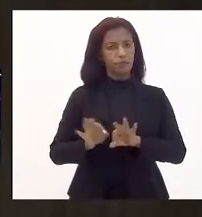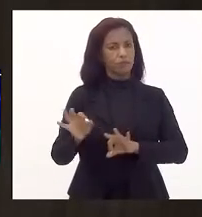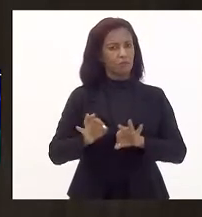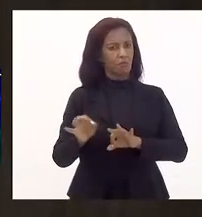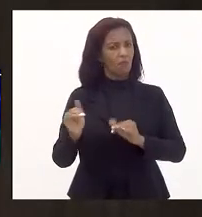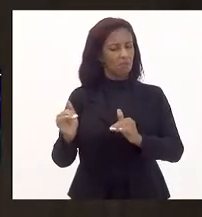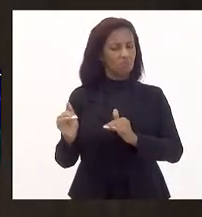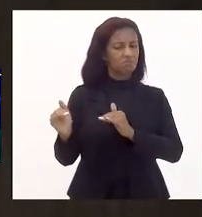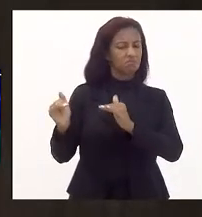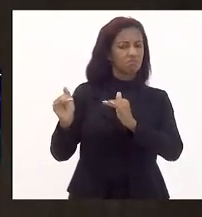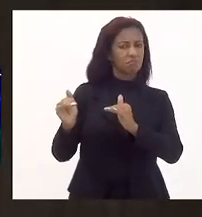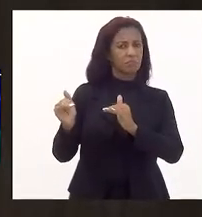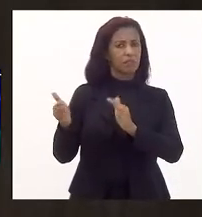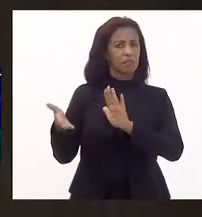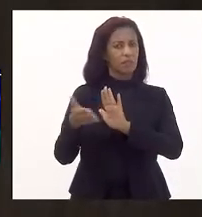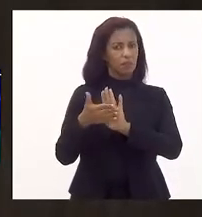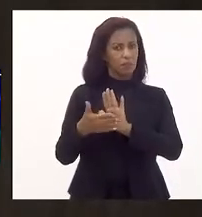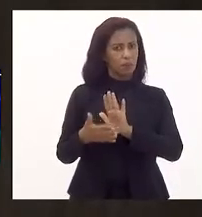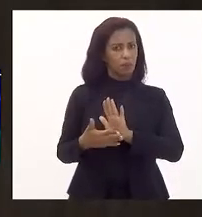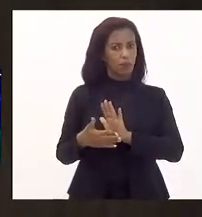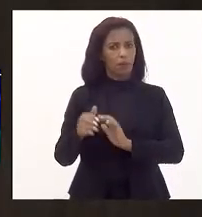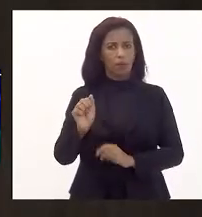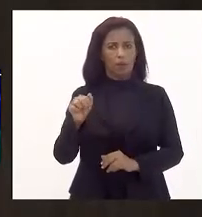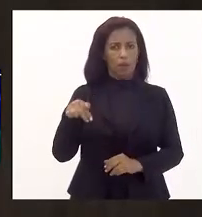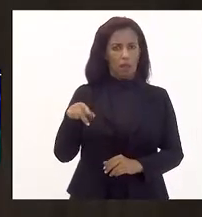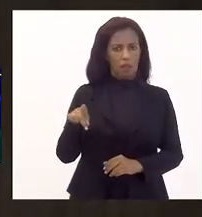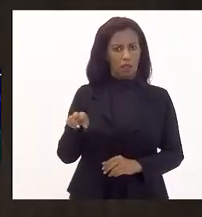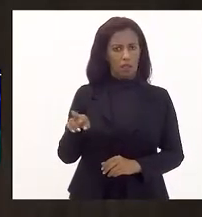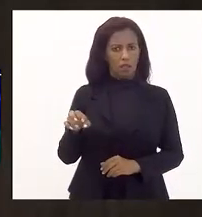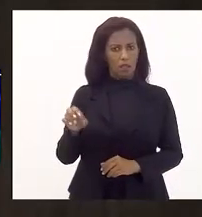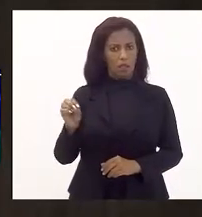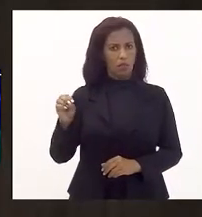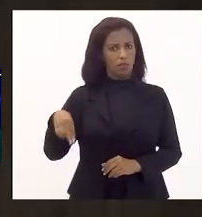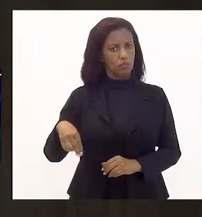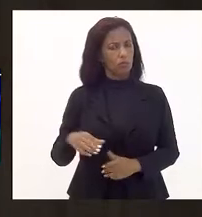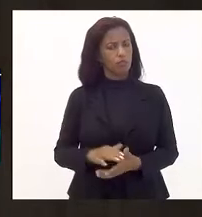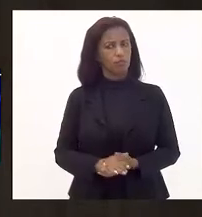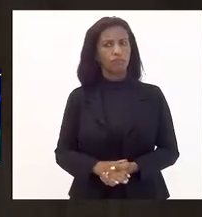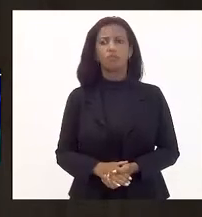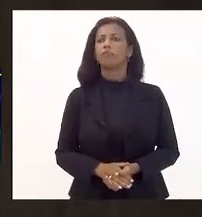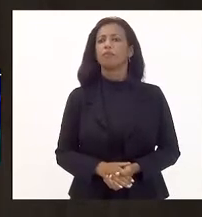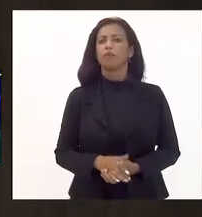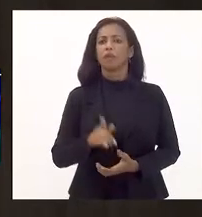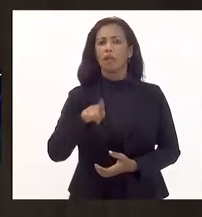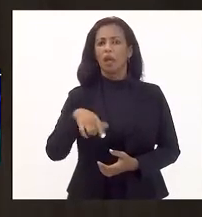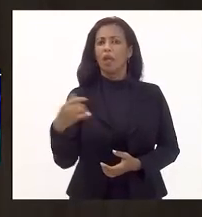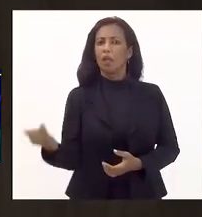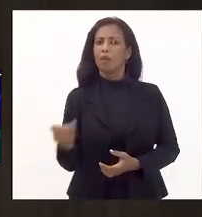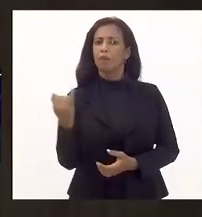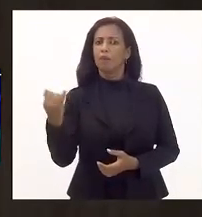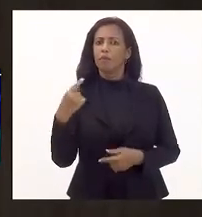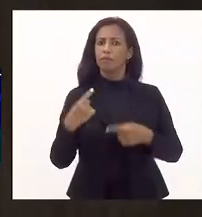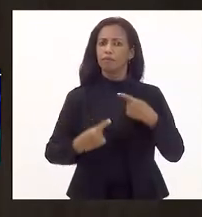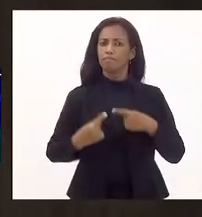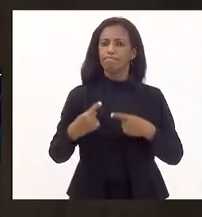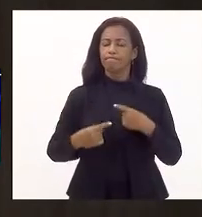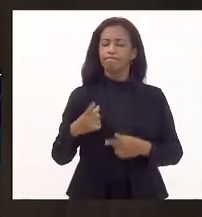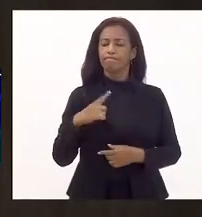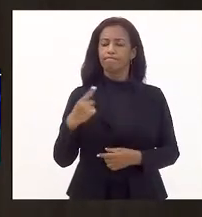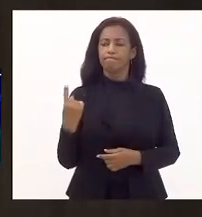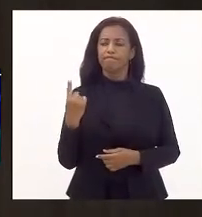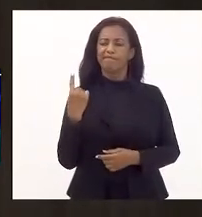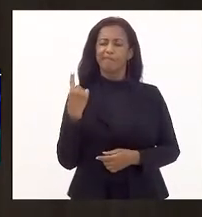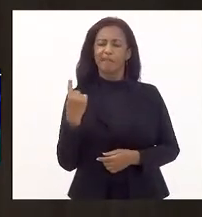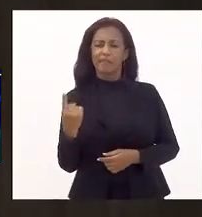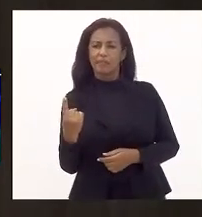mérito e que propõe o deputado Anderson Moraes é importante para ser debatido. Mas tem uma questão de